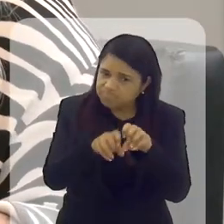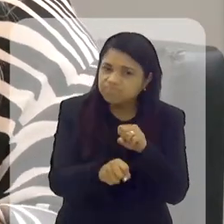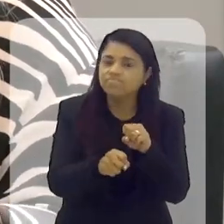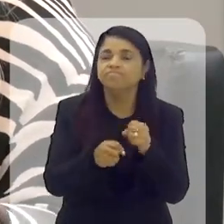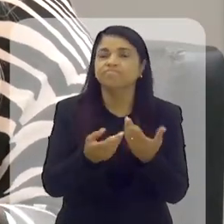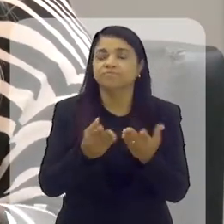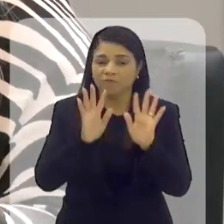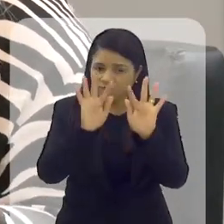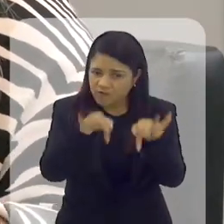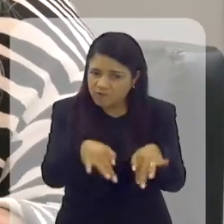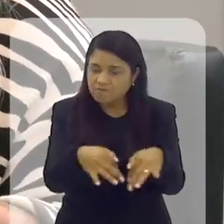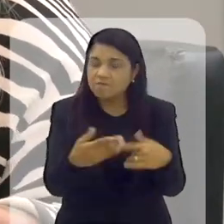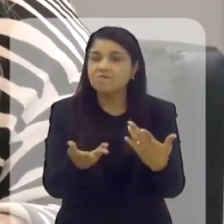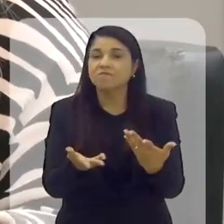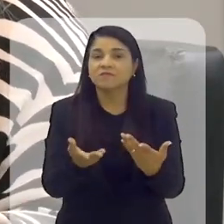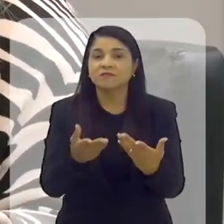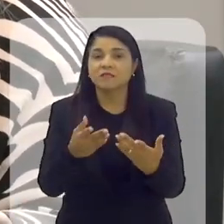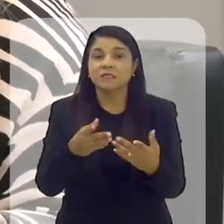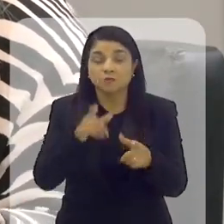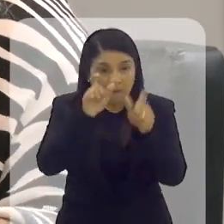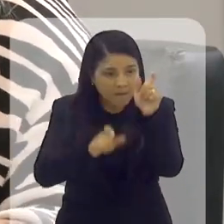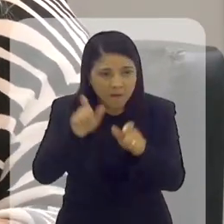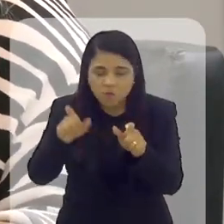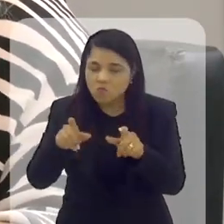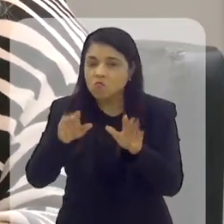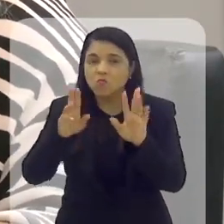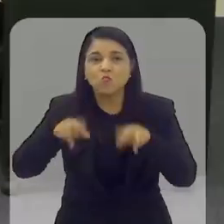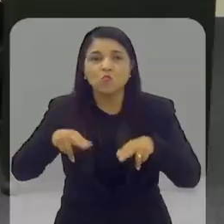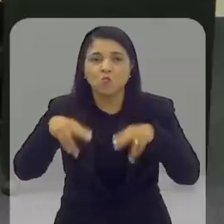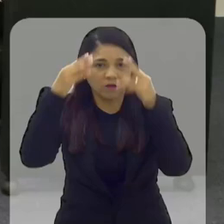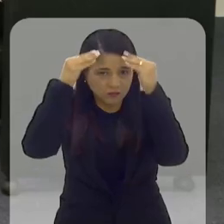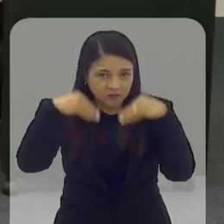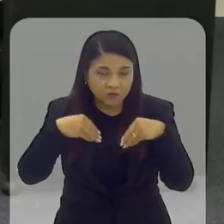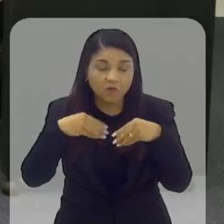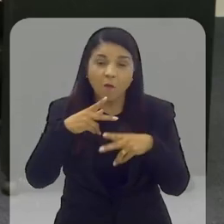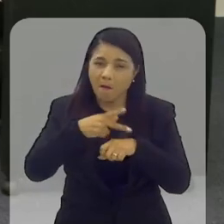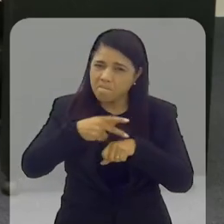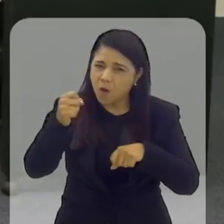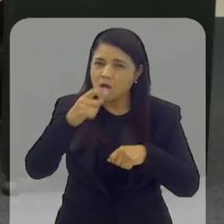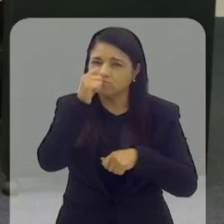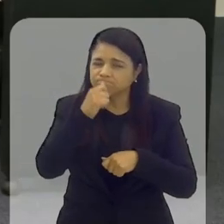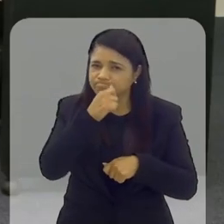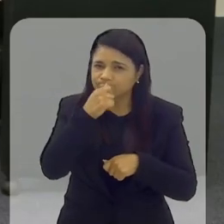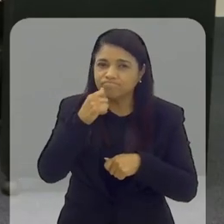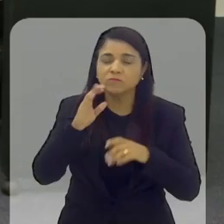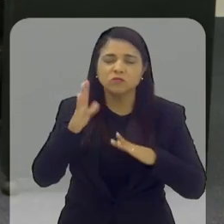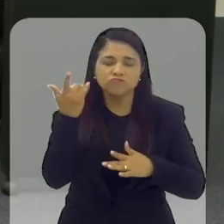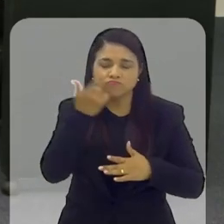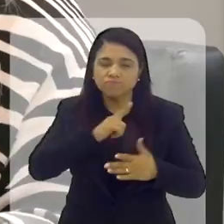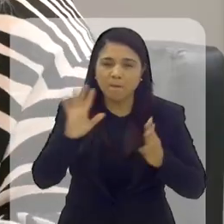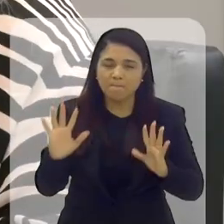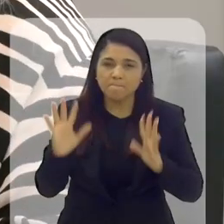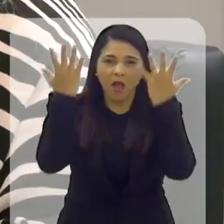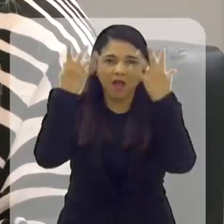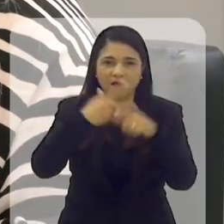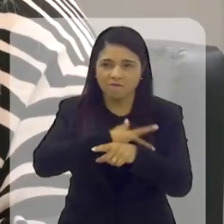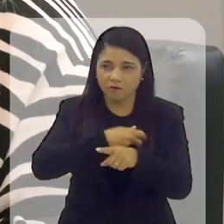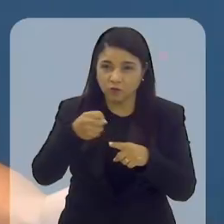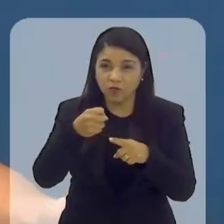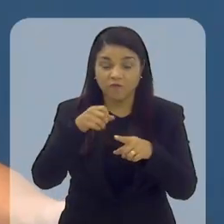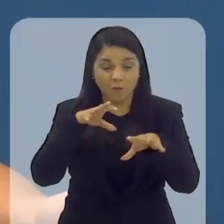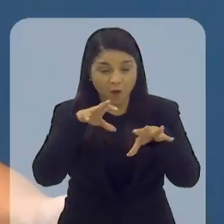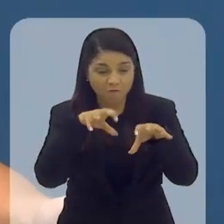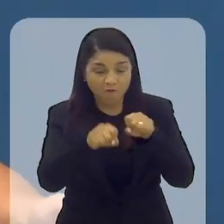chegamos até aqui, vamos concluir. E por incrível que pareça, ninguém desistiu. Foi uma pós-graduação com muito sacrifício, mas com muito louvor também para cada um.